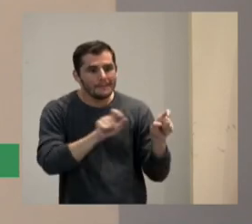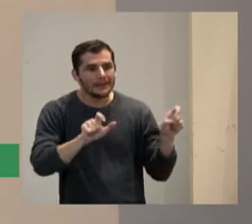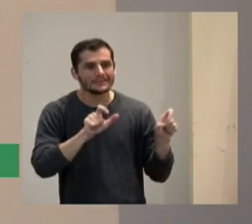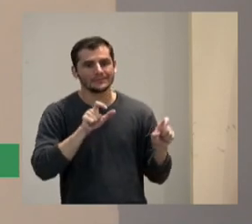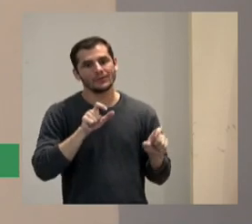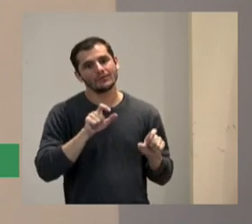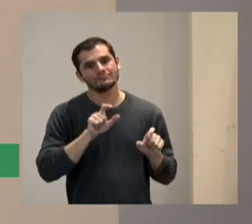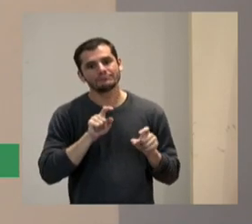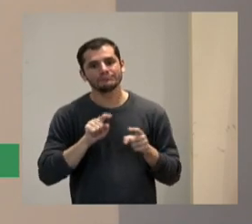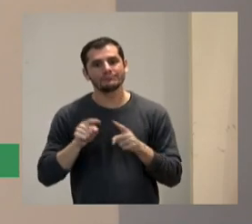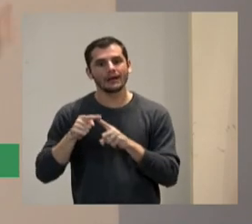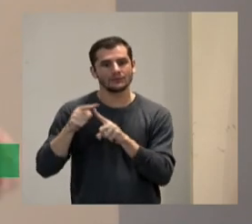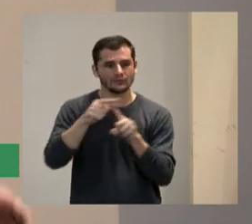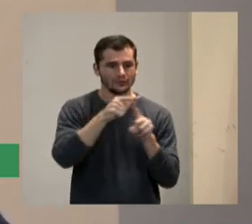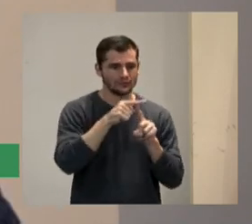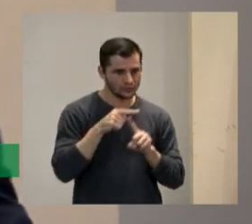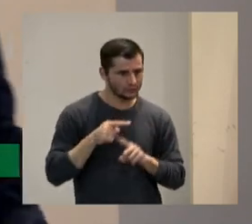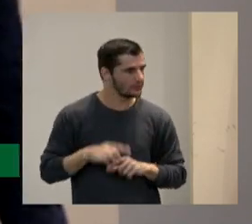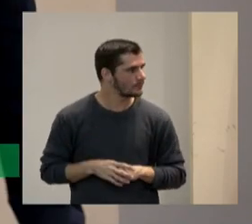determinadas